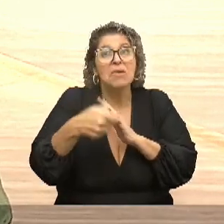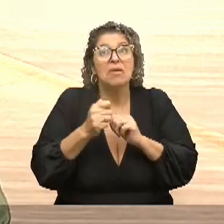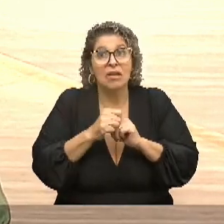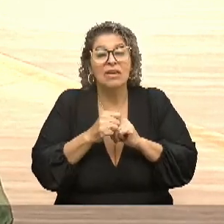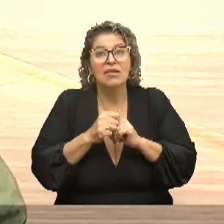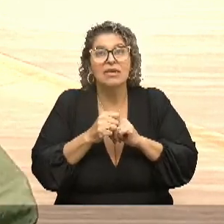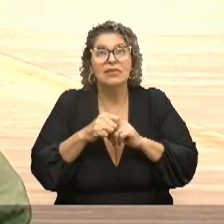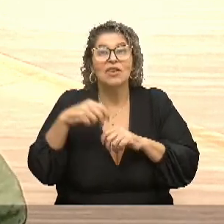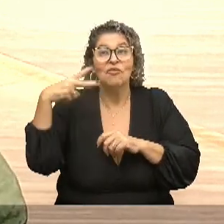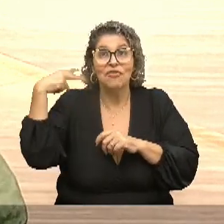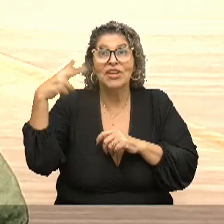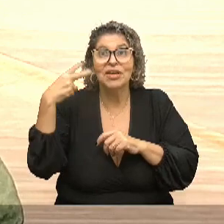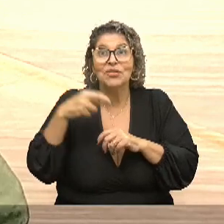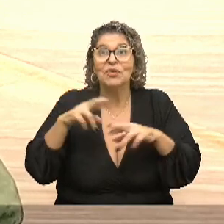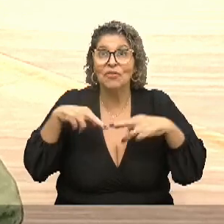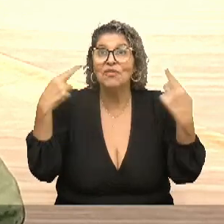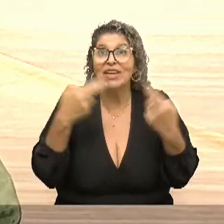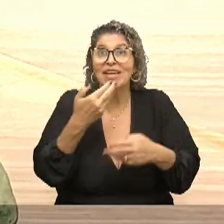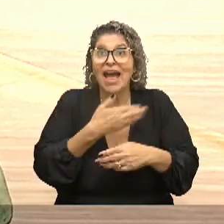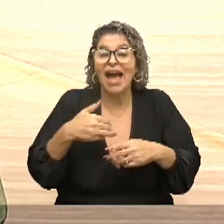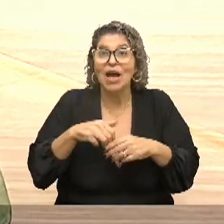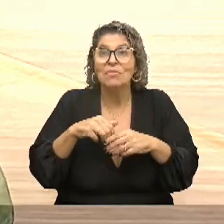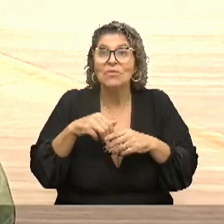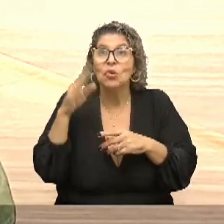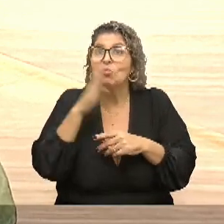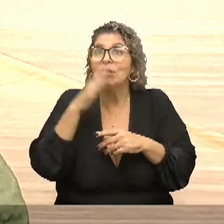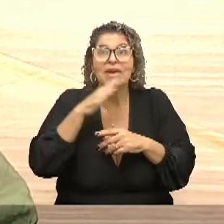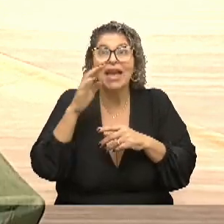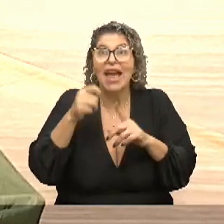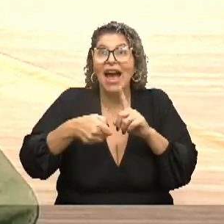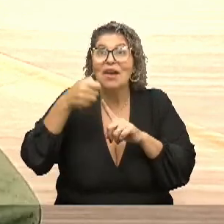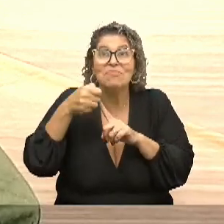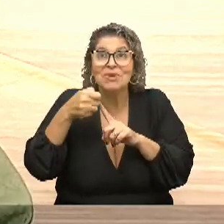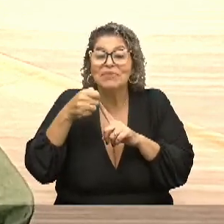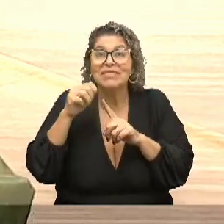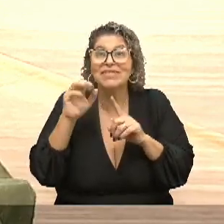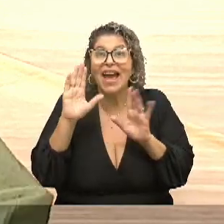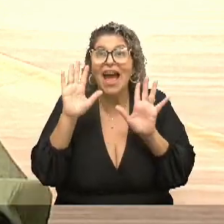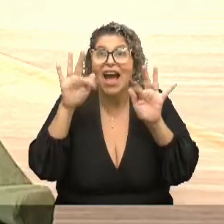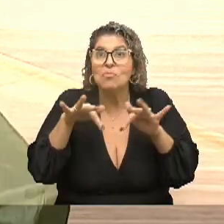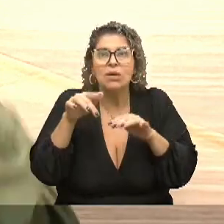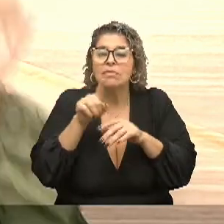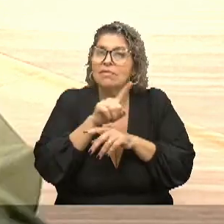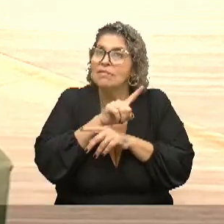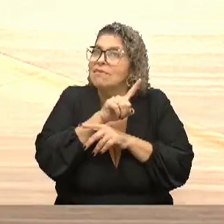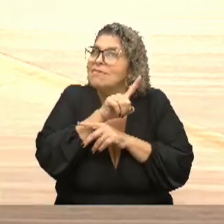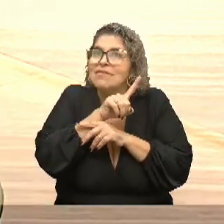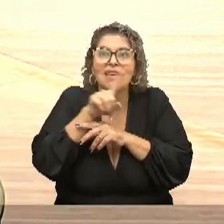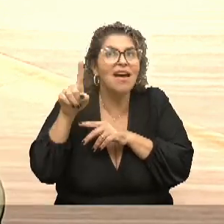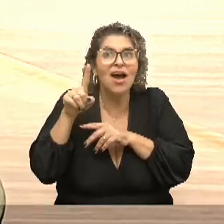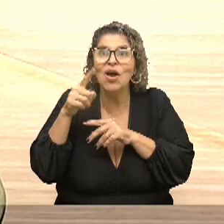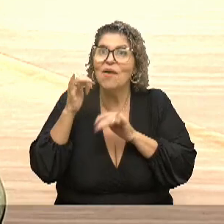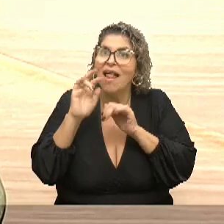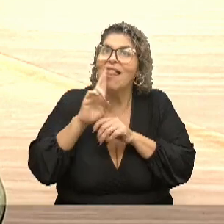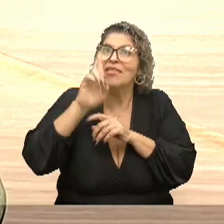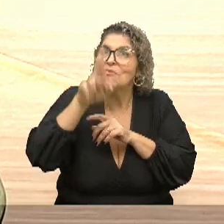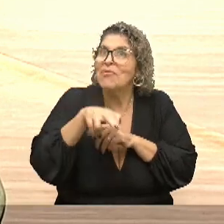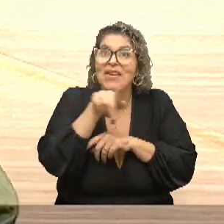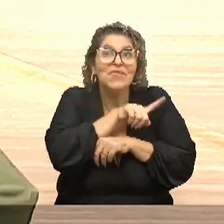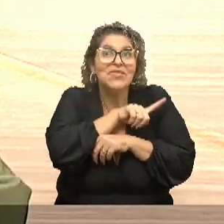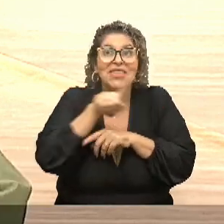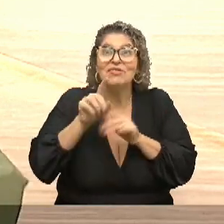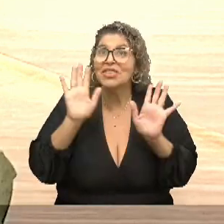vamos fazer uma audiência rapidamente, porque abril está acabando. Eu falei, vereador, é justamente o que a gente quer combater. Exato.